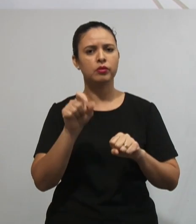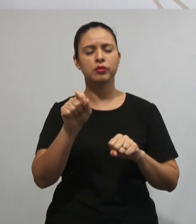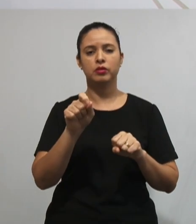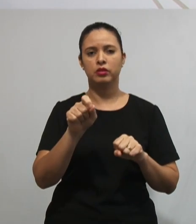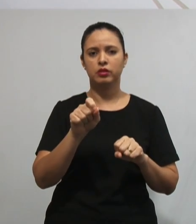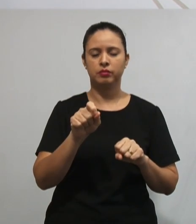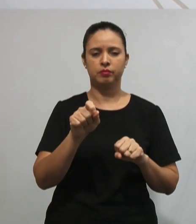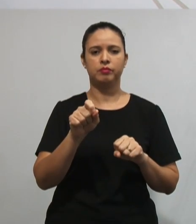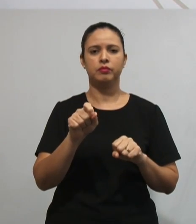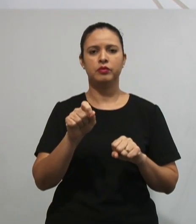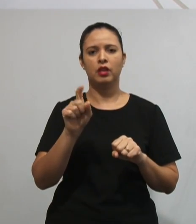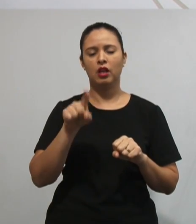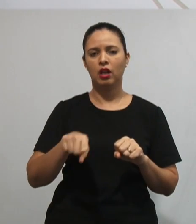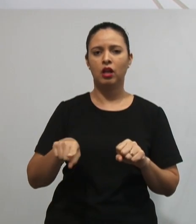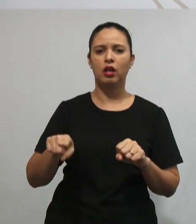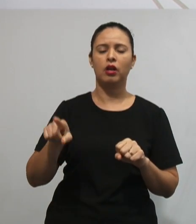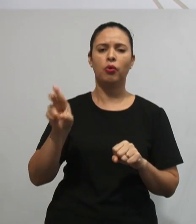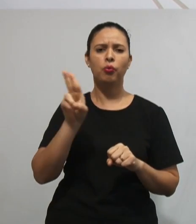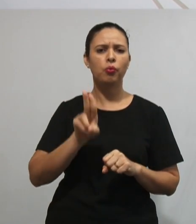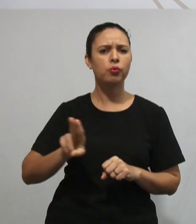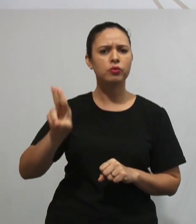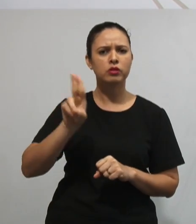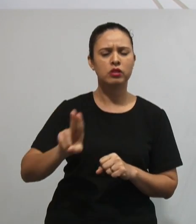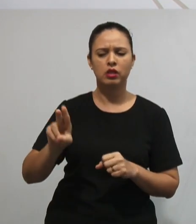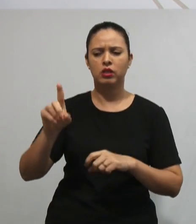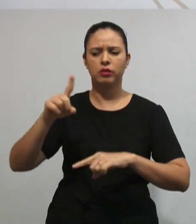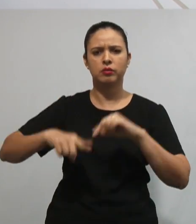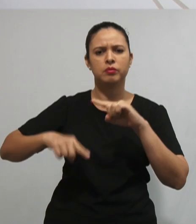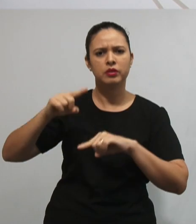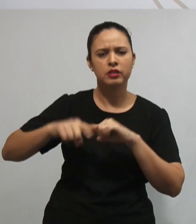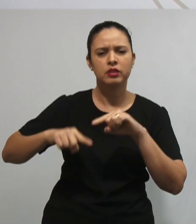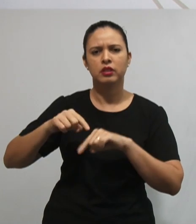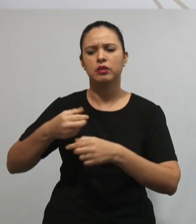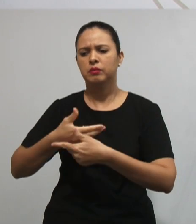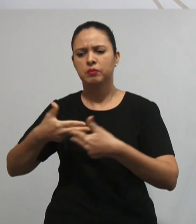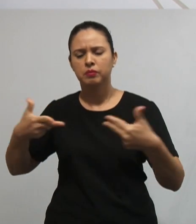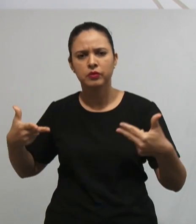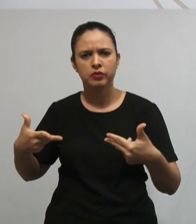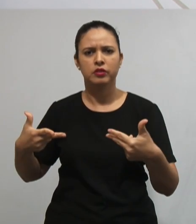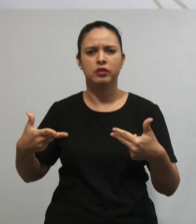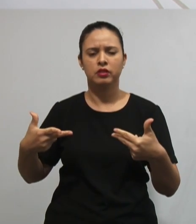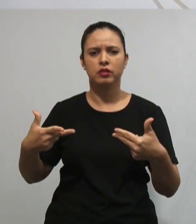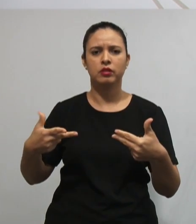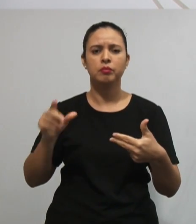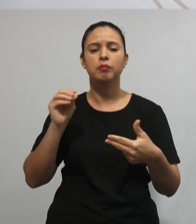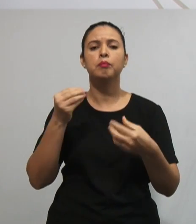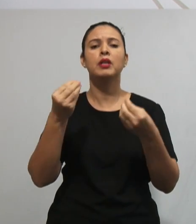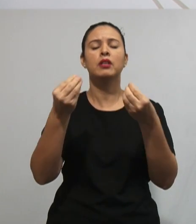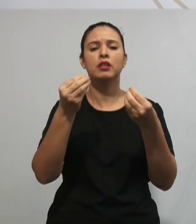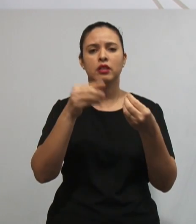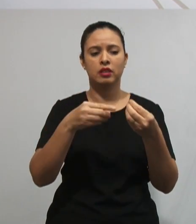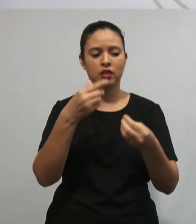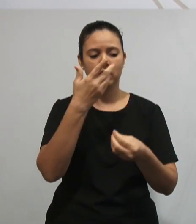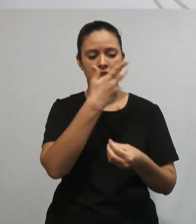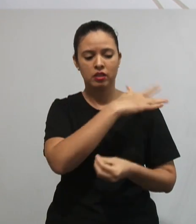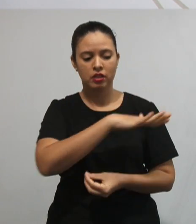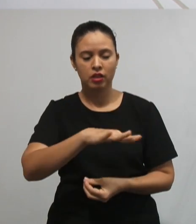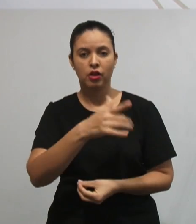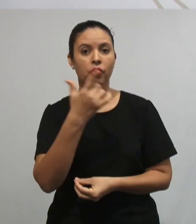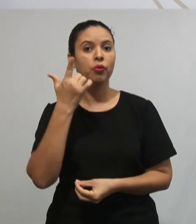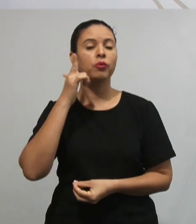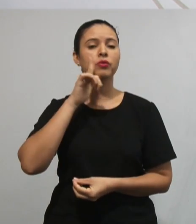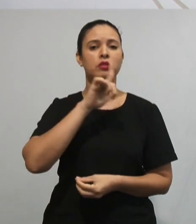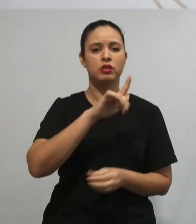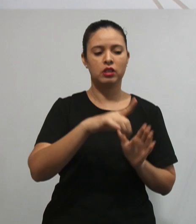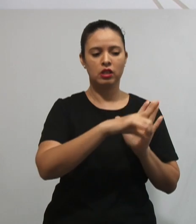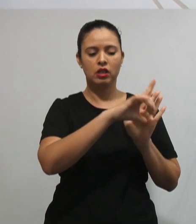proporcionar situações para que a criança, ela tenha algum conhecimento prévio. Ela tenha, né, onde